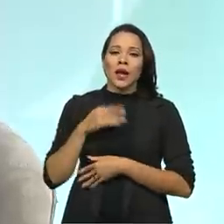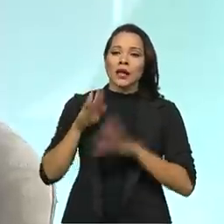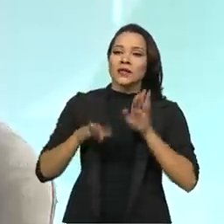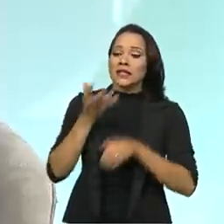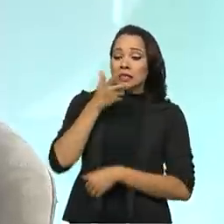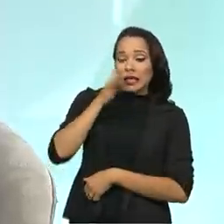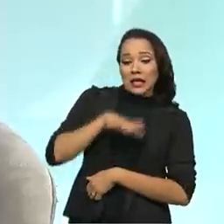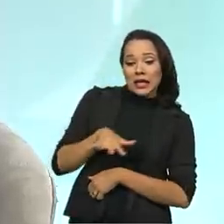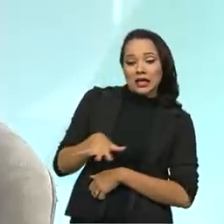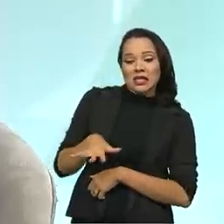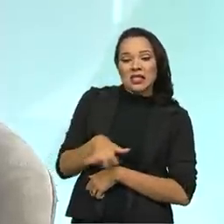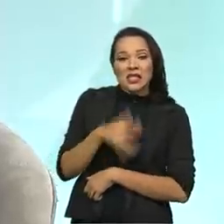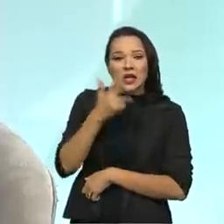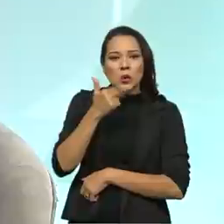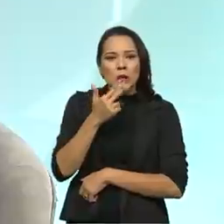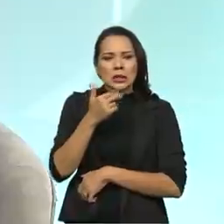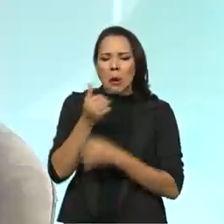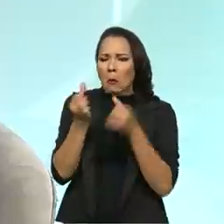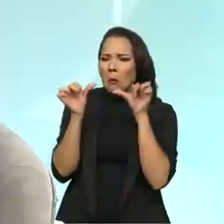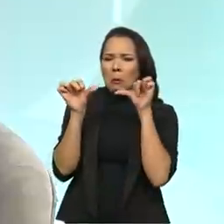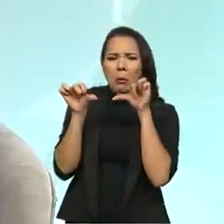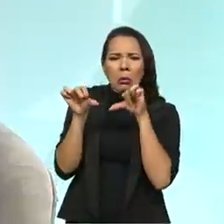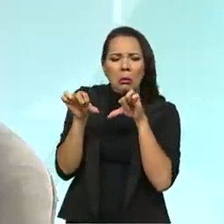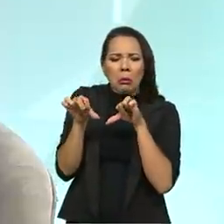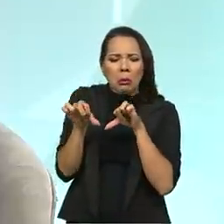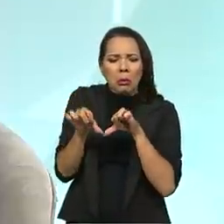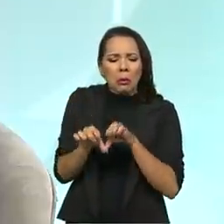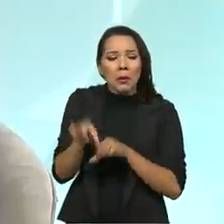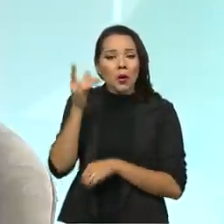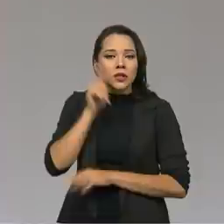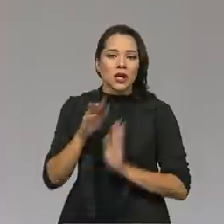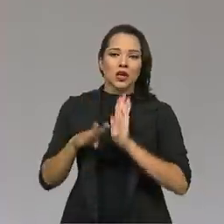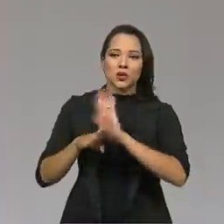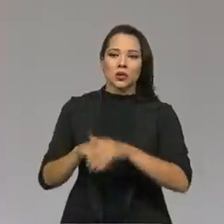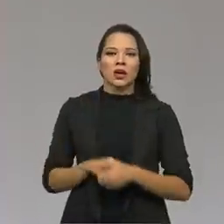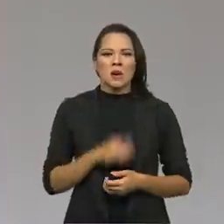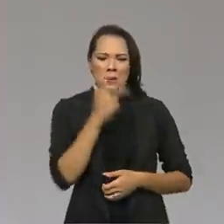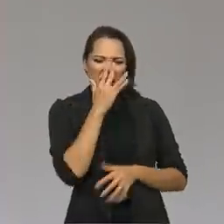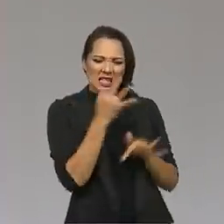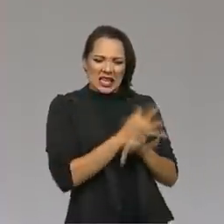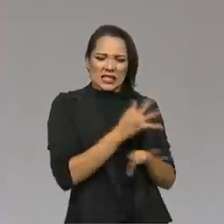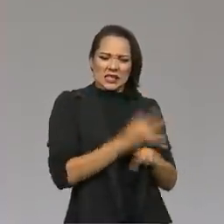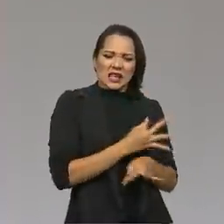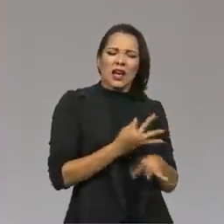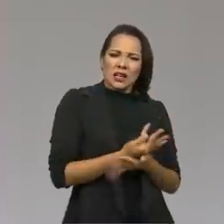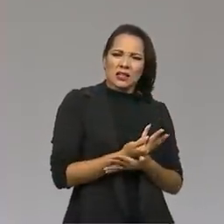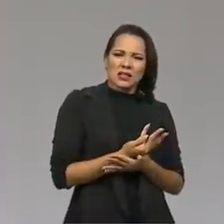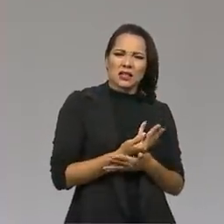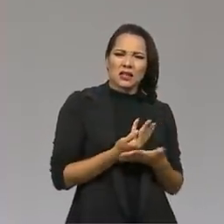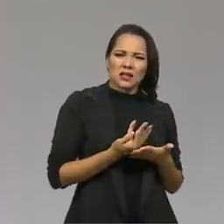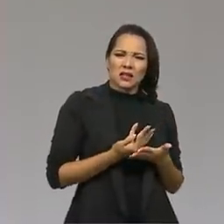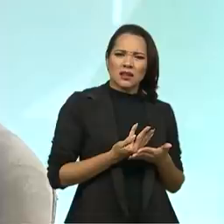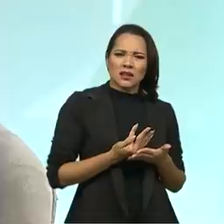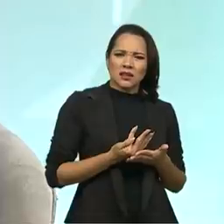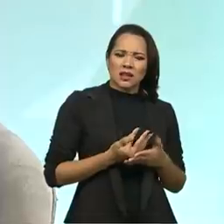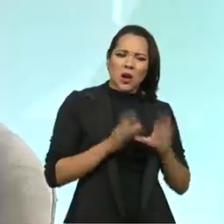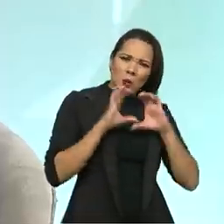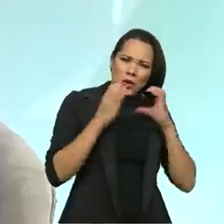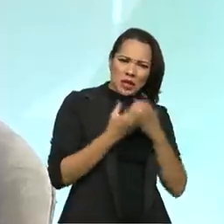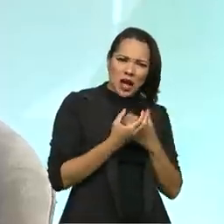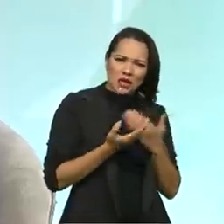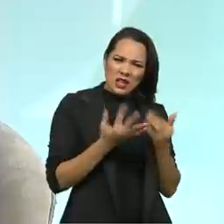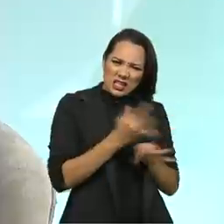que a criança chegue a um estado muito precário de saúde para buscar ajuda. Uma resistência que a comunidade apresenta? Bom,